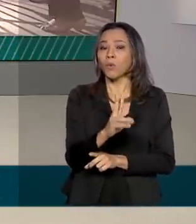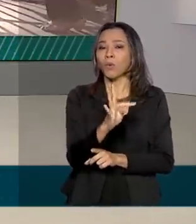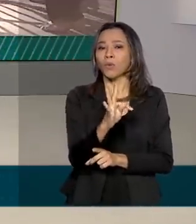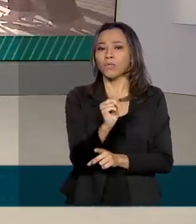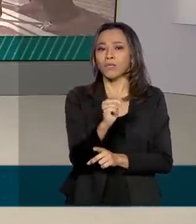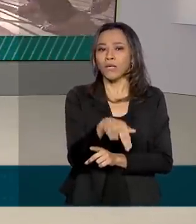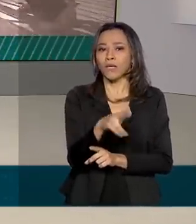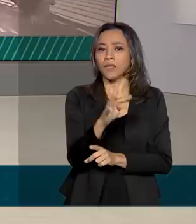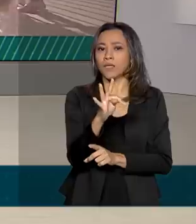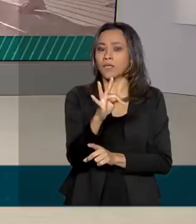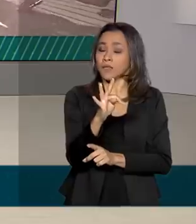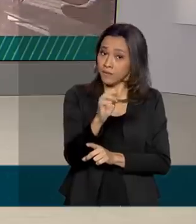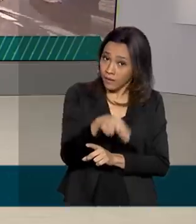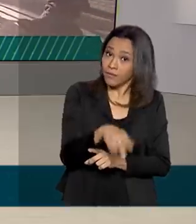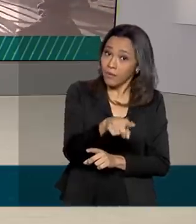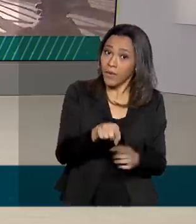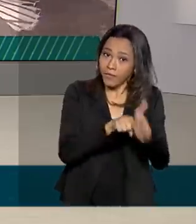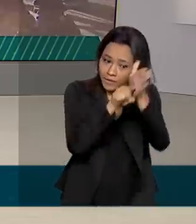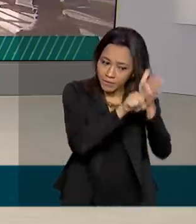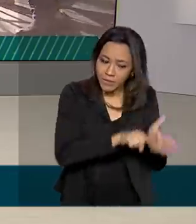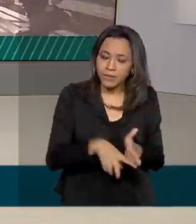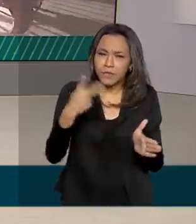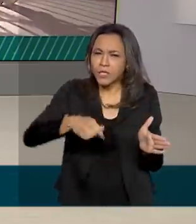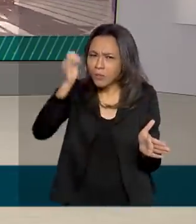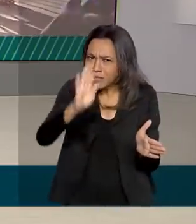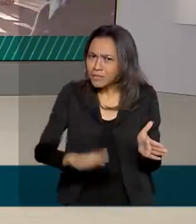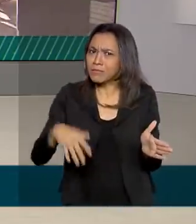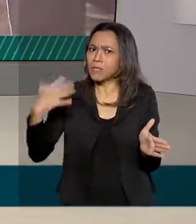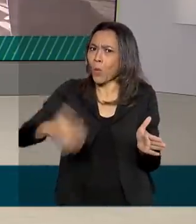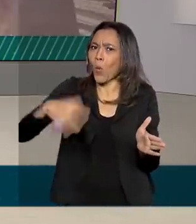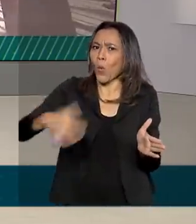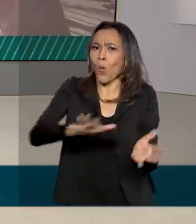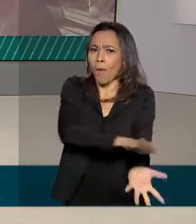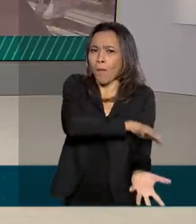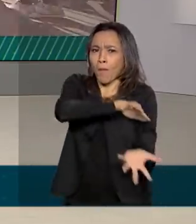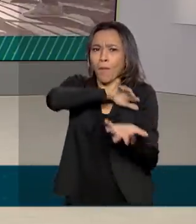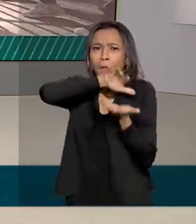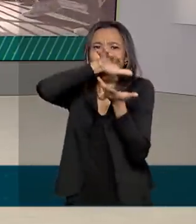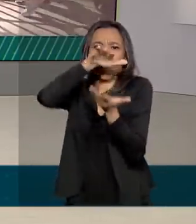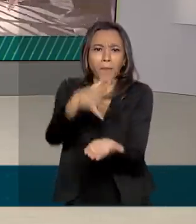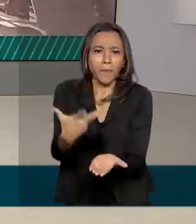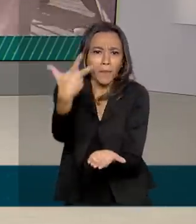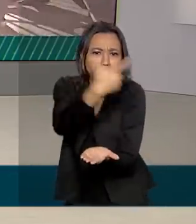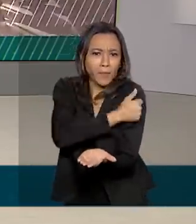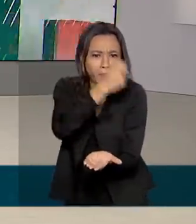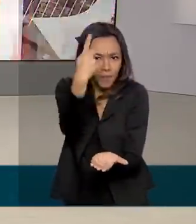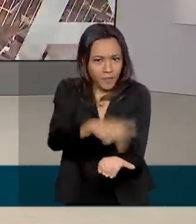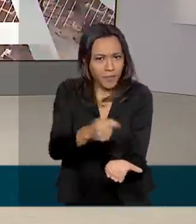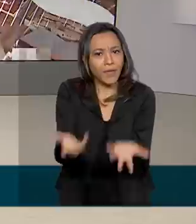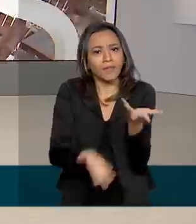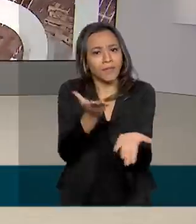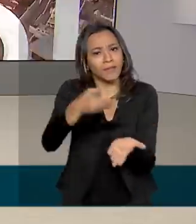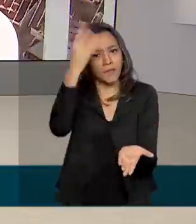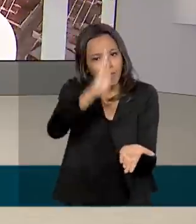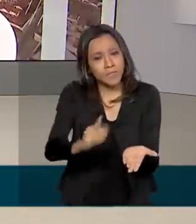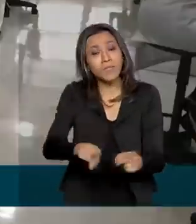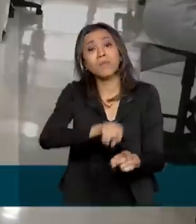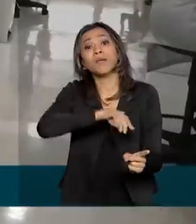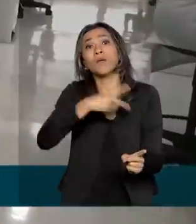A expectativa é que o Brasil seja grande produtor dessas vacinas para atender a população daqui e de outras partes do mundo.